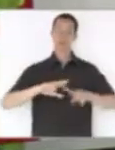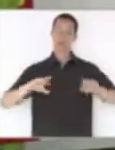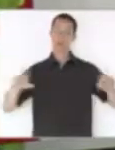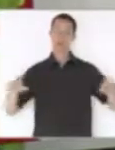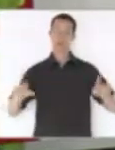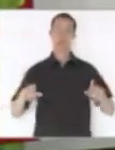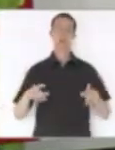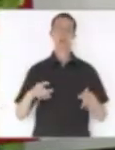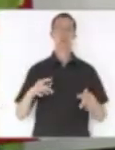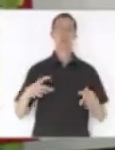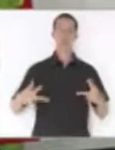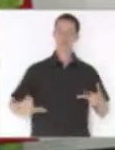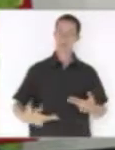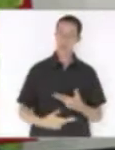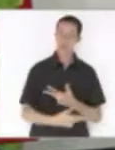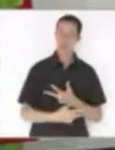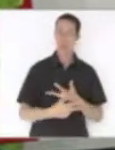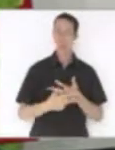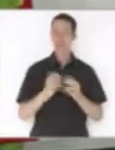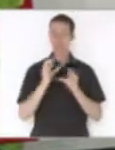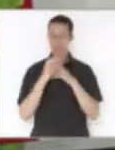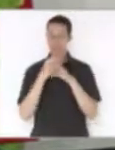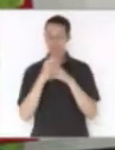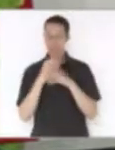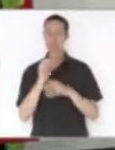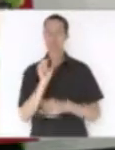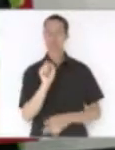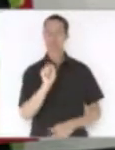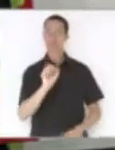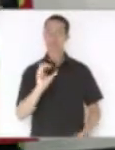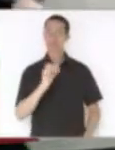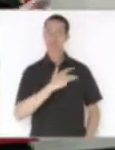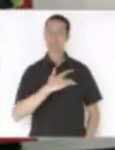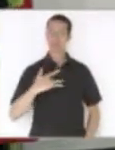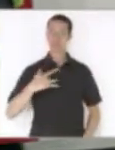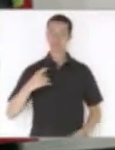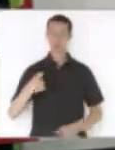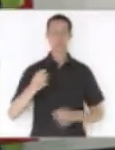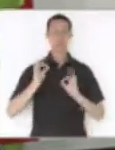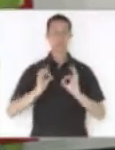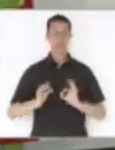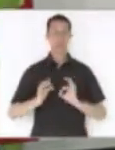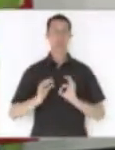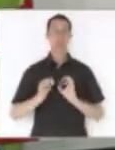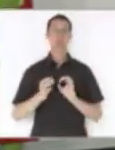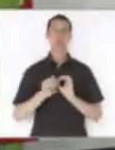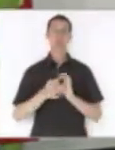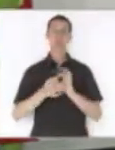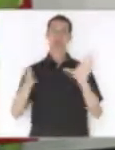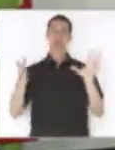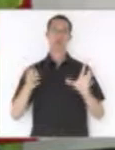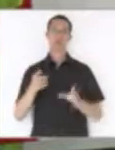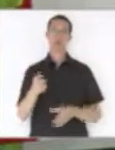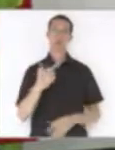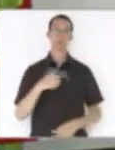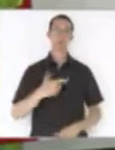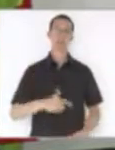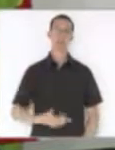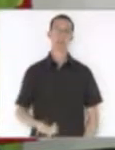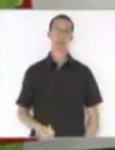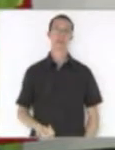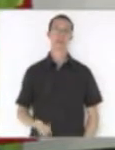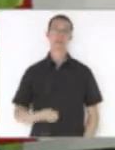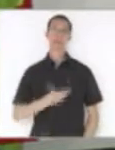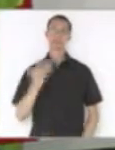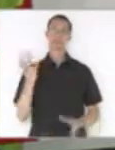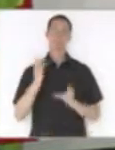fornece. É uma dificuldade. Eu conheço, eu atendo para SC Saúde, sei que por alguns exames, por exemplo, você tem que preencher